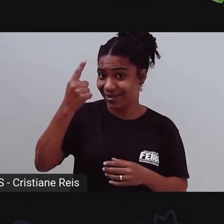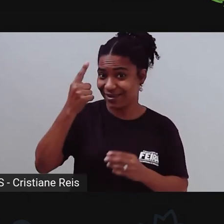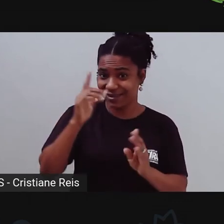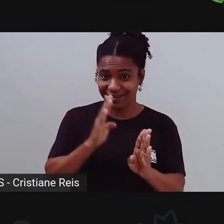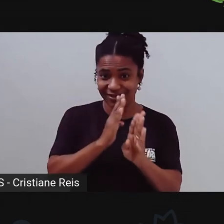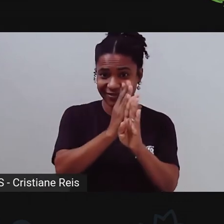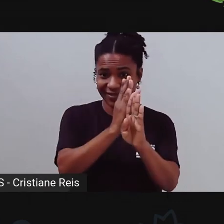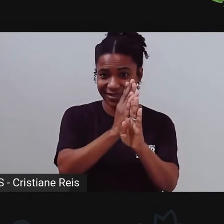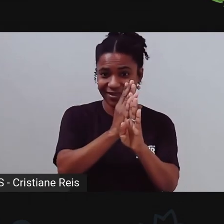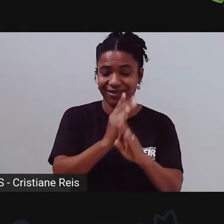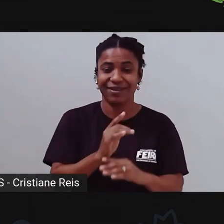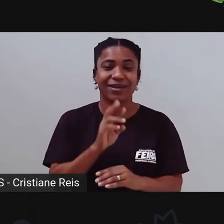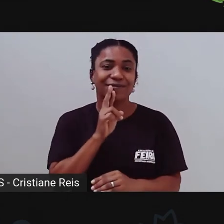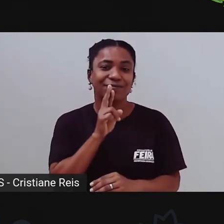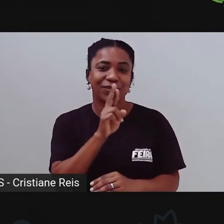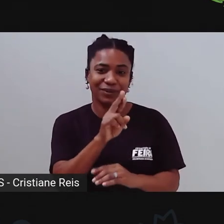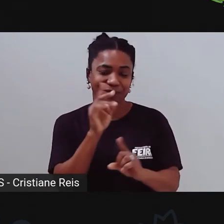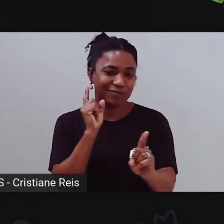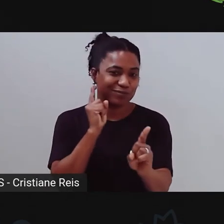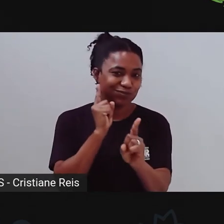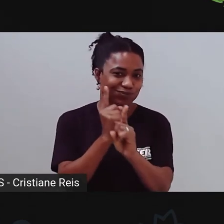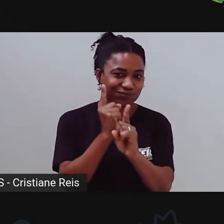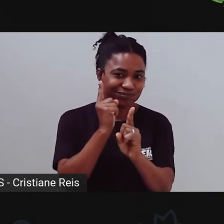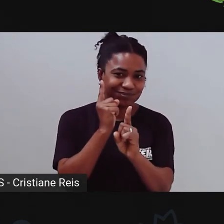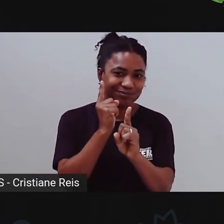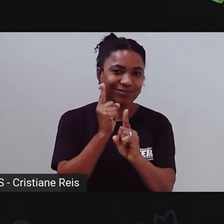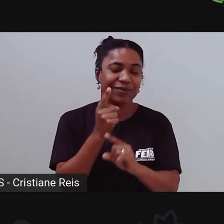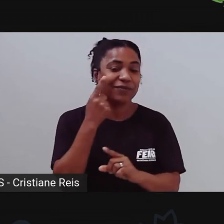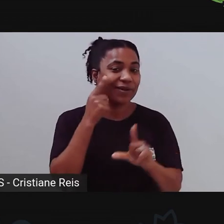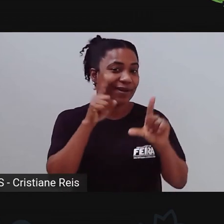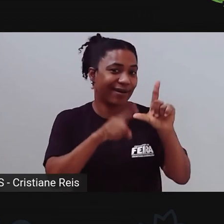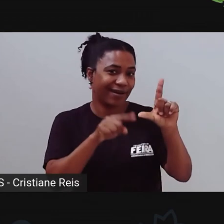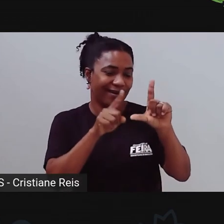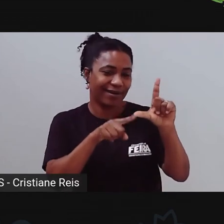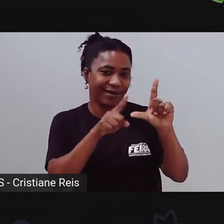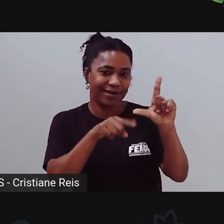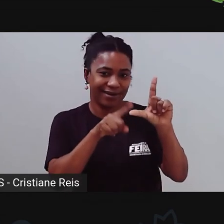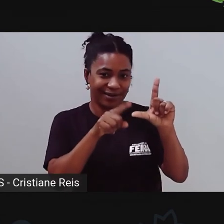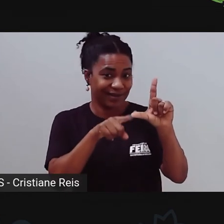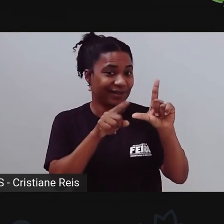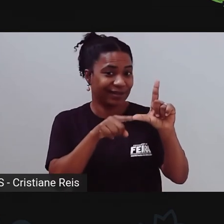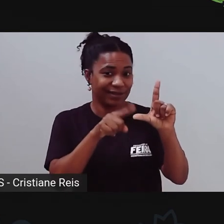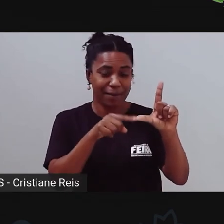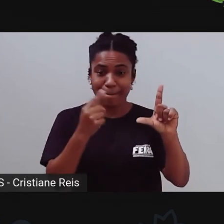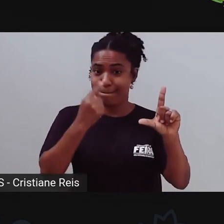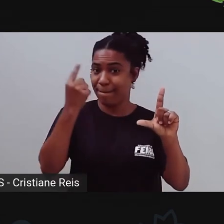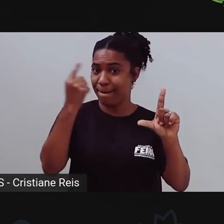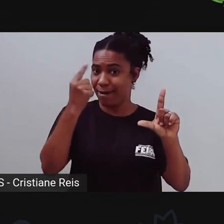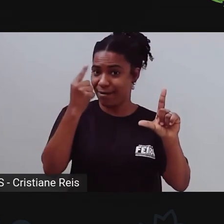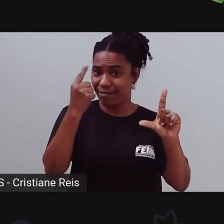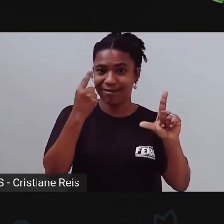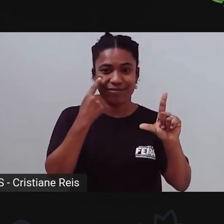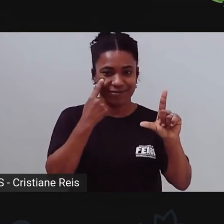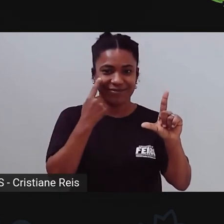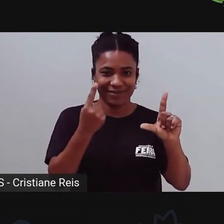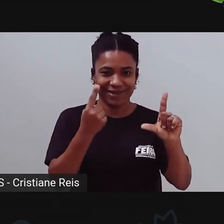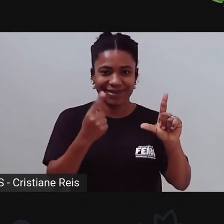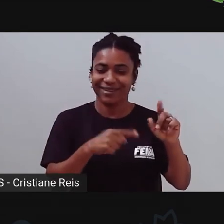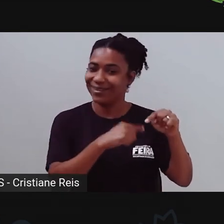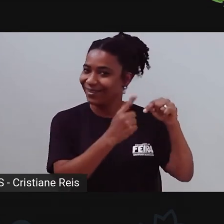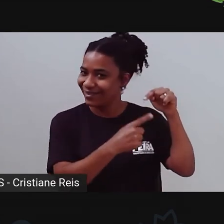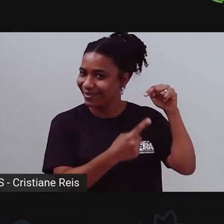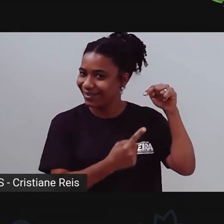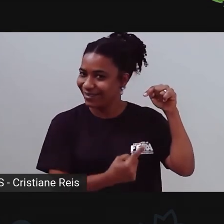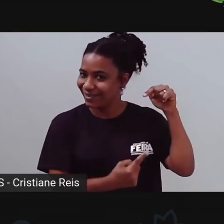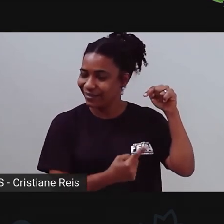encontrarem a resposta, vocês vão observar a letra inicial daquela resposta, tá joia? Então no seu caderno aí você